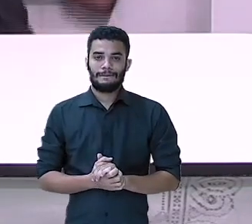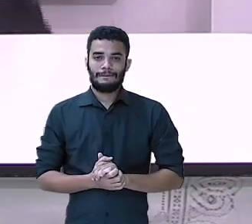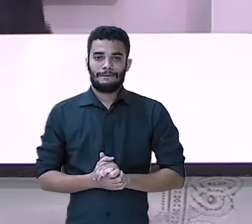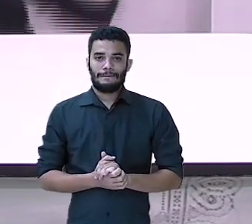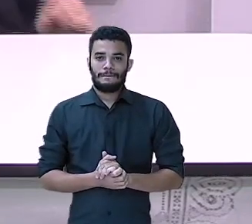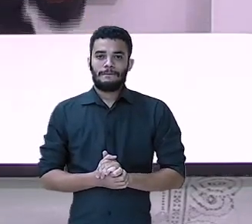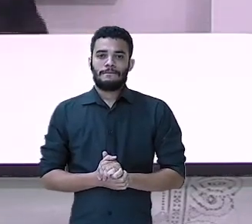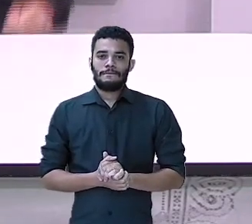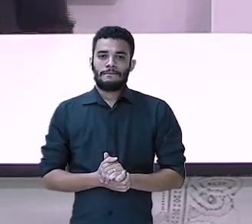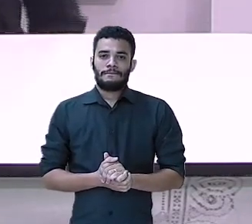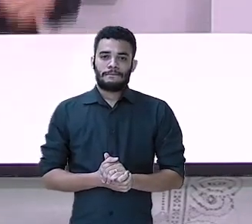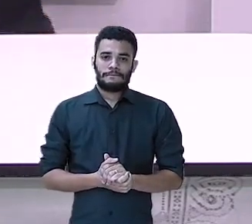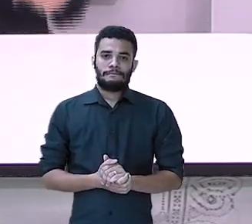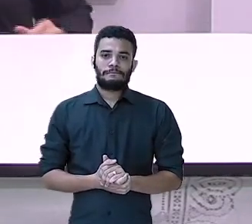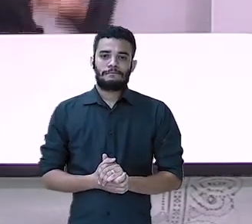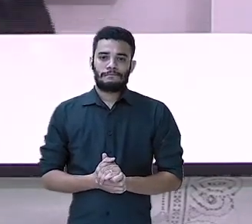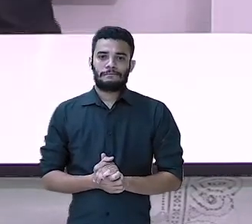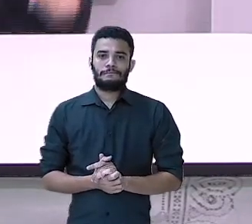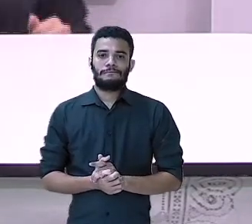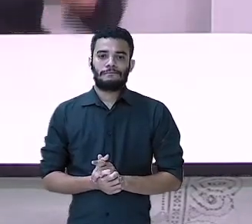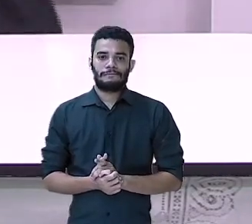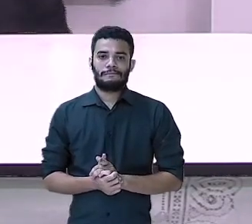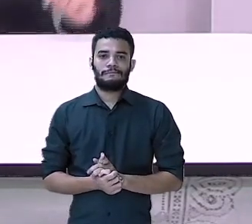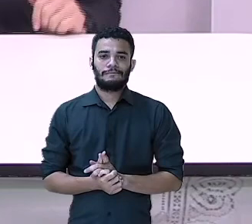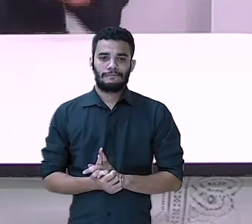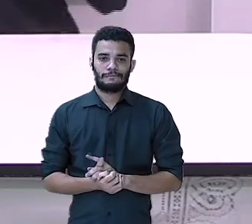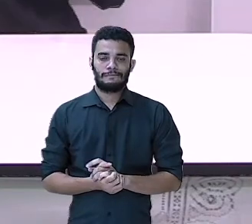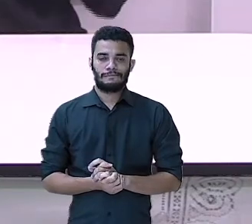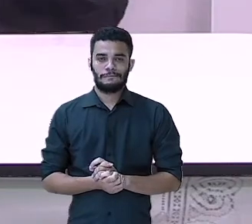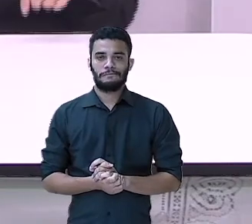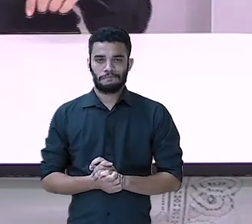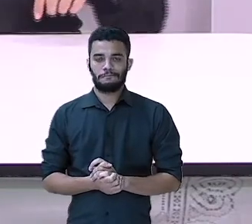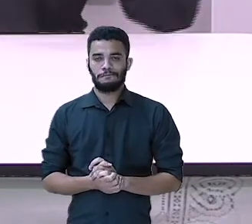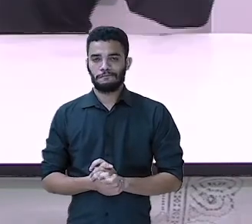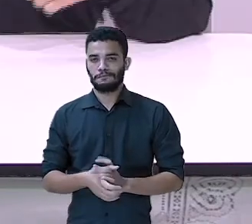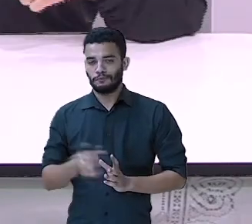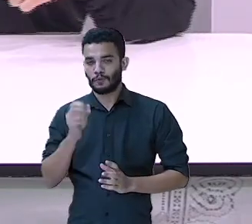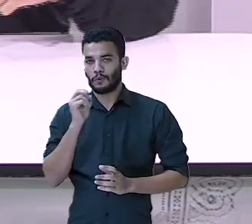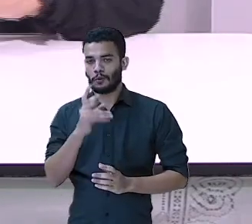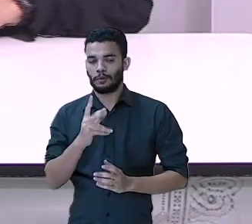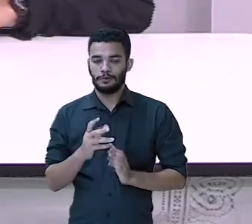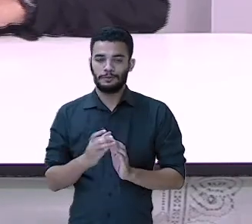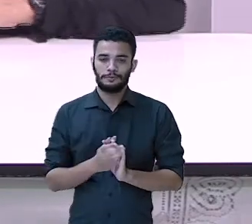Um, dois, três, quatro, cinco, seis. Valeu.